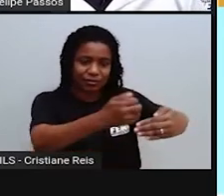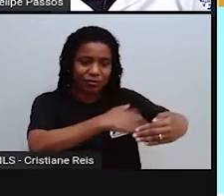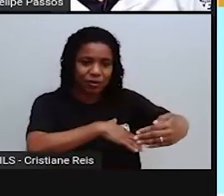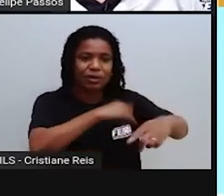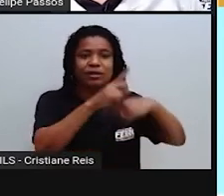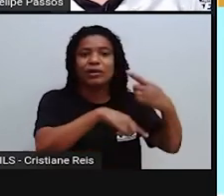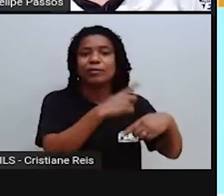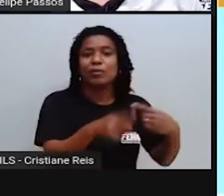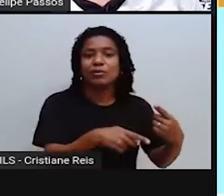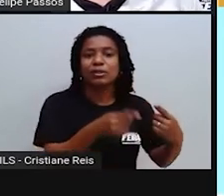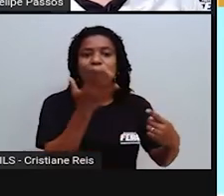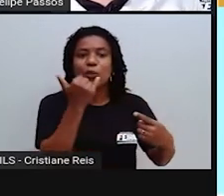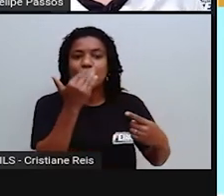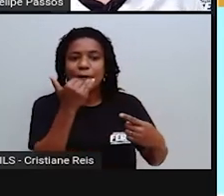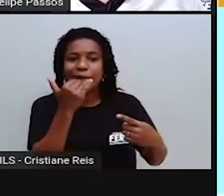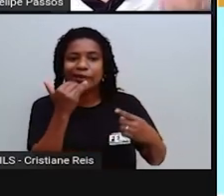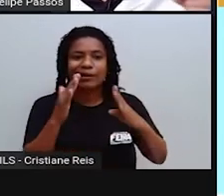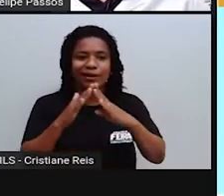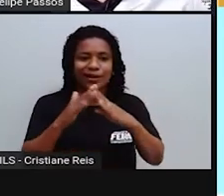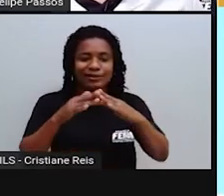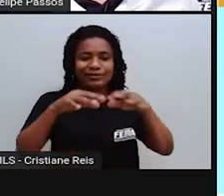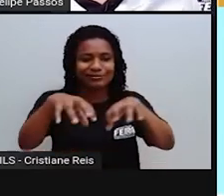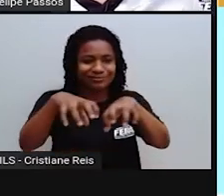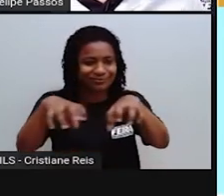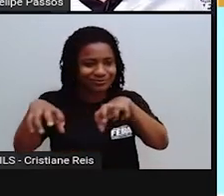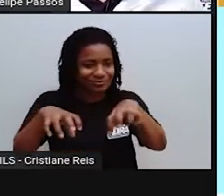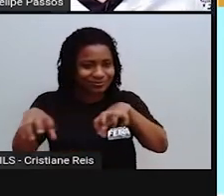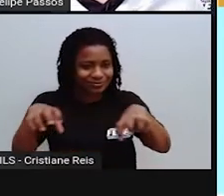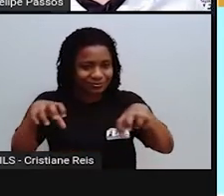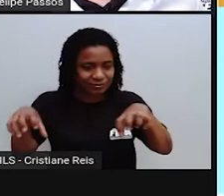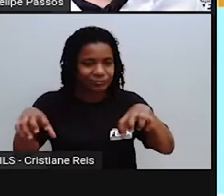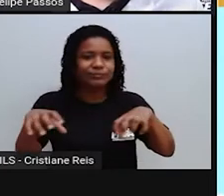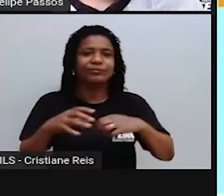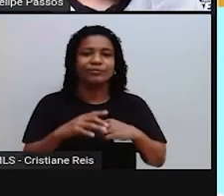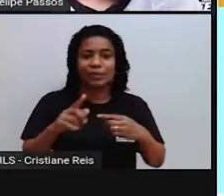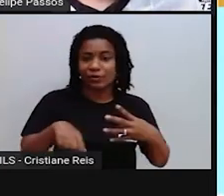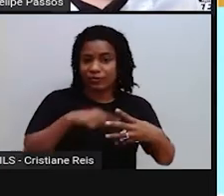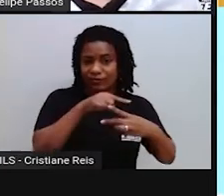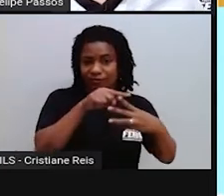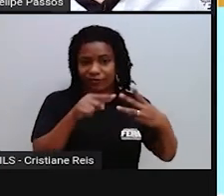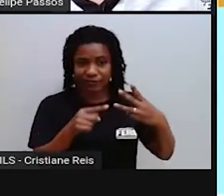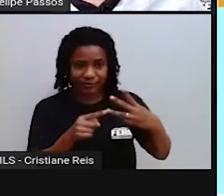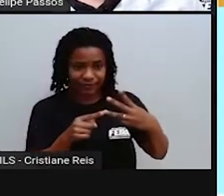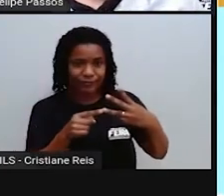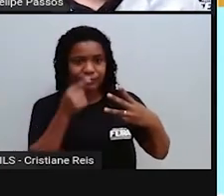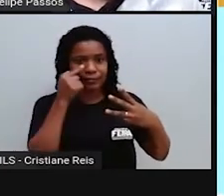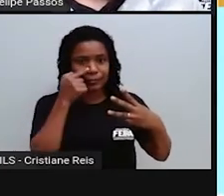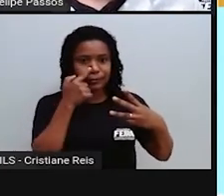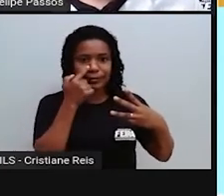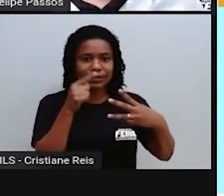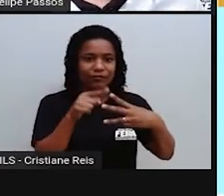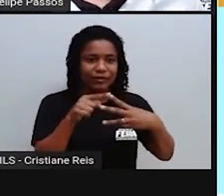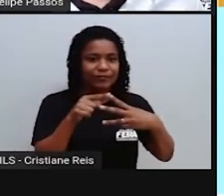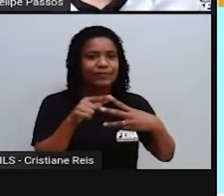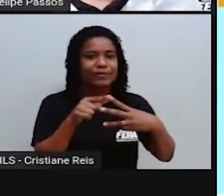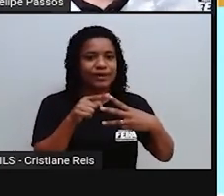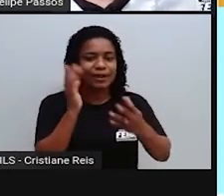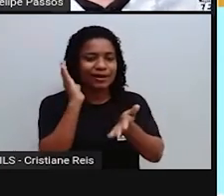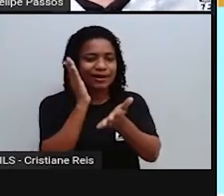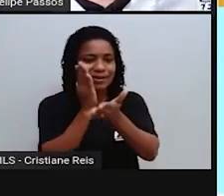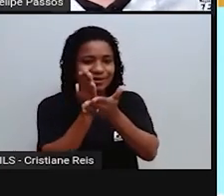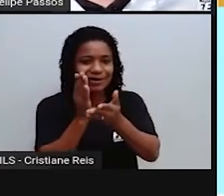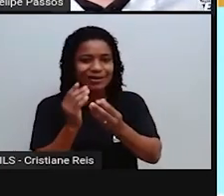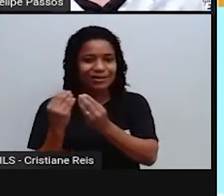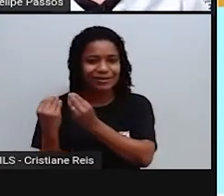Bora ver o que é ele tem aqui nesse card. Erradicar a fome, alcançar a segurança alimentar, melhorar a nutrição e promover a